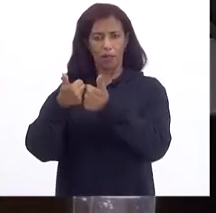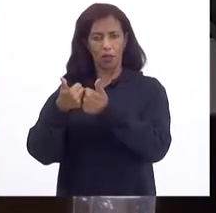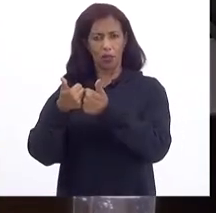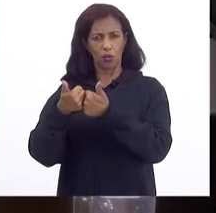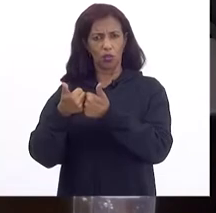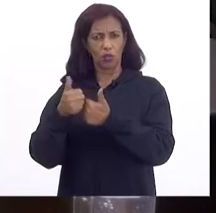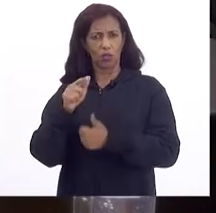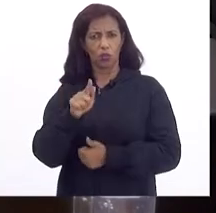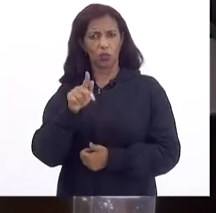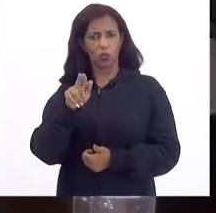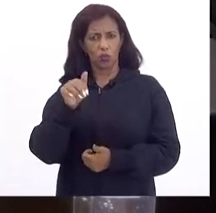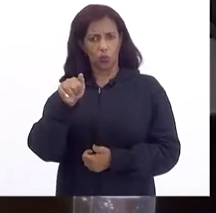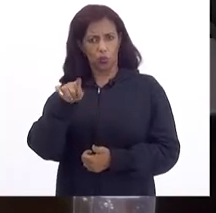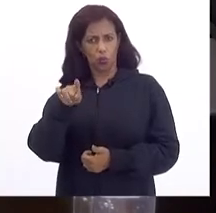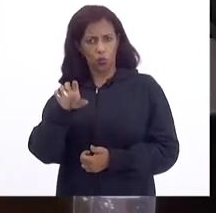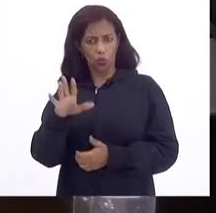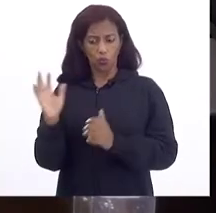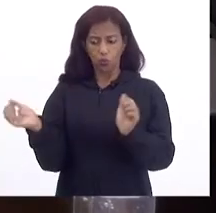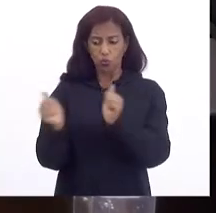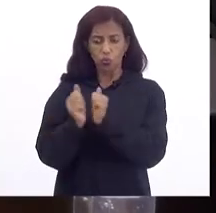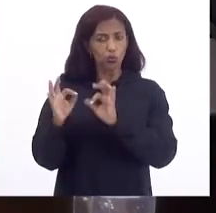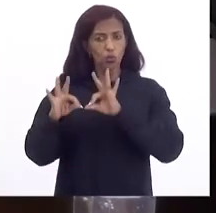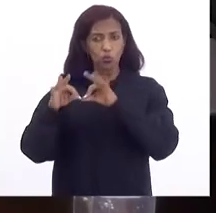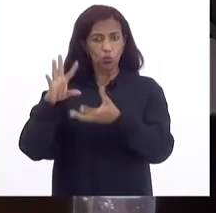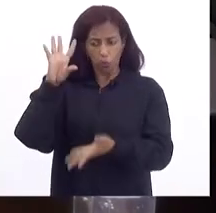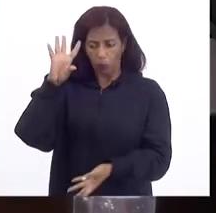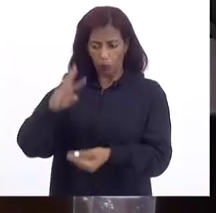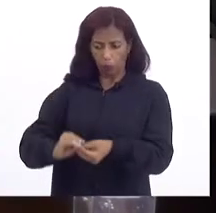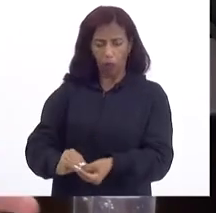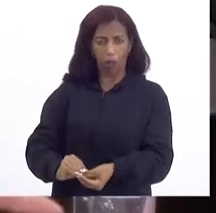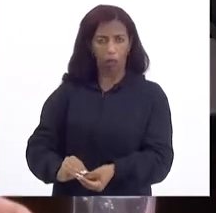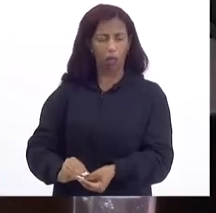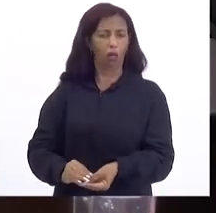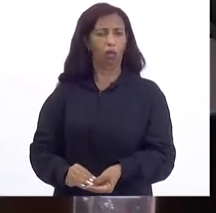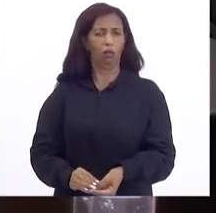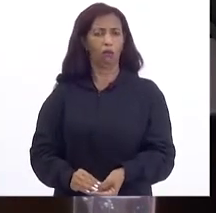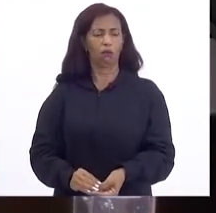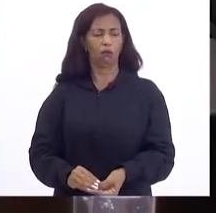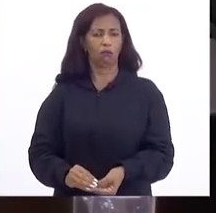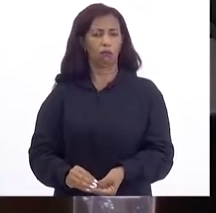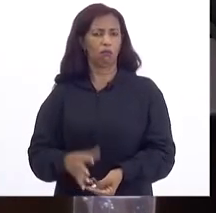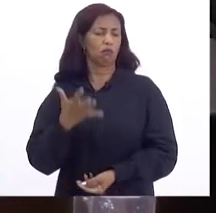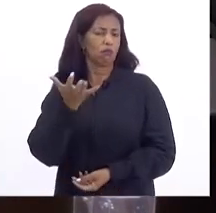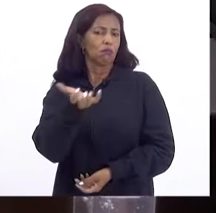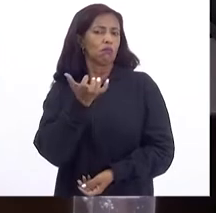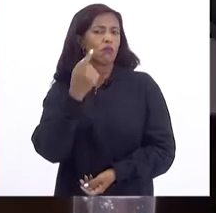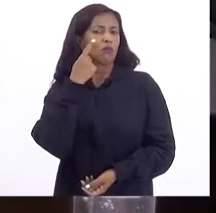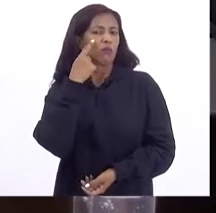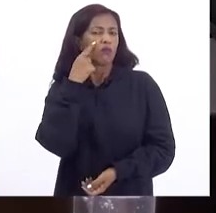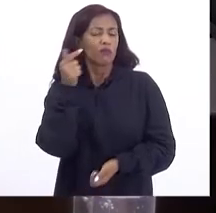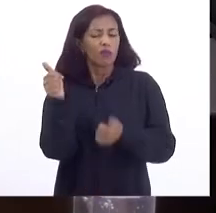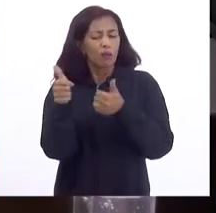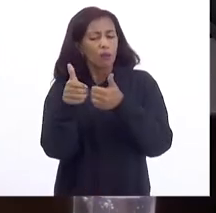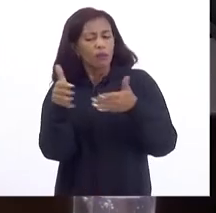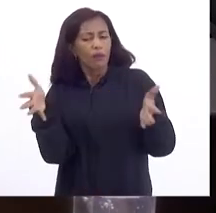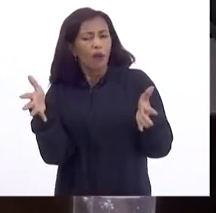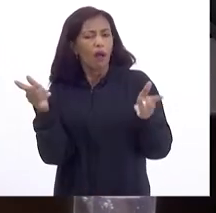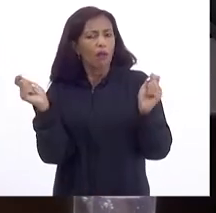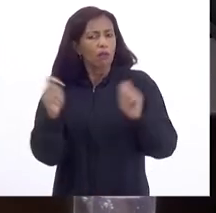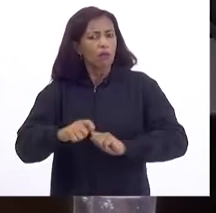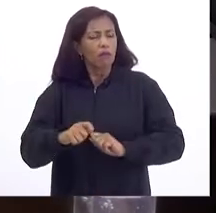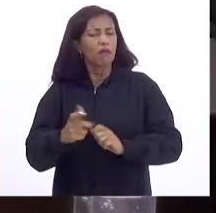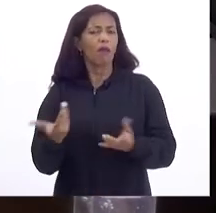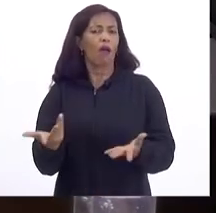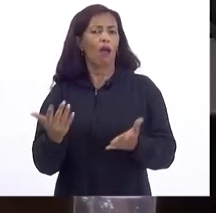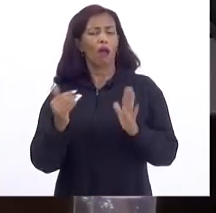sistema Guandu E munena Laranjal Juntou tudo Então Eu queria ver Uma abertura Disso Possivelmente